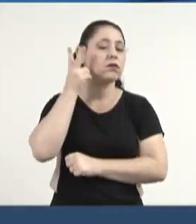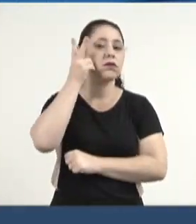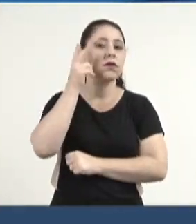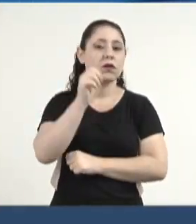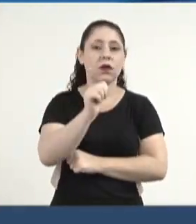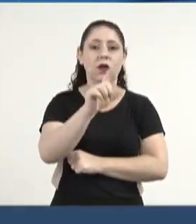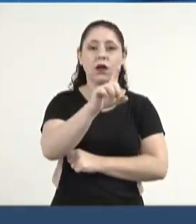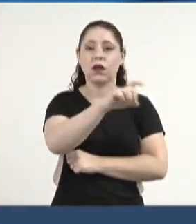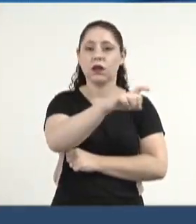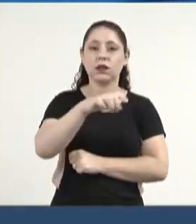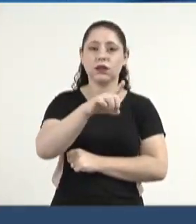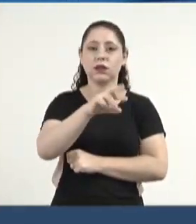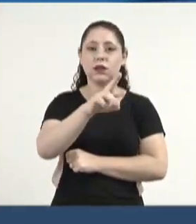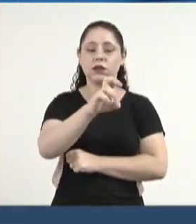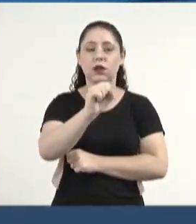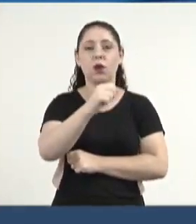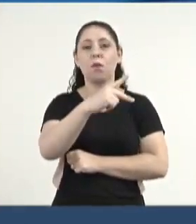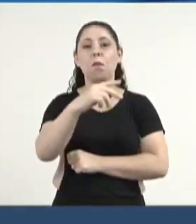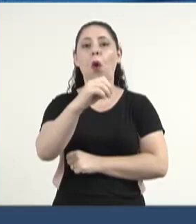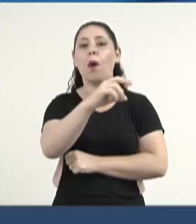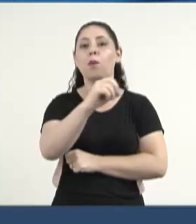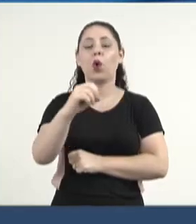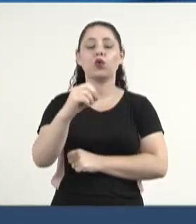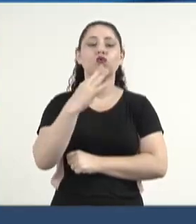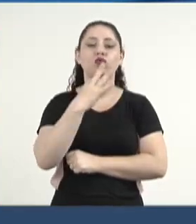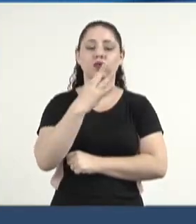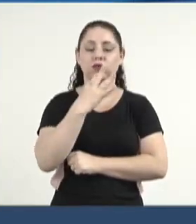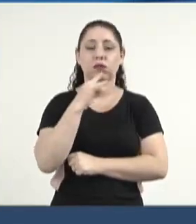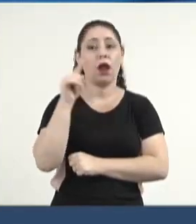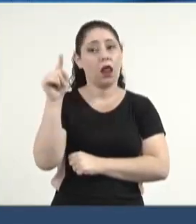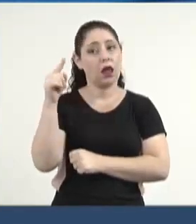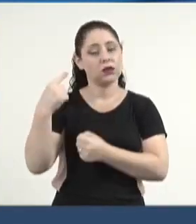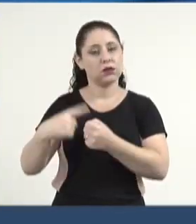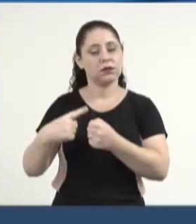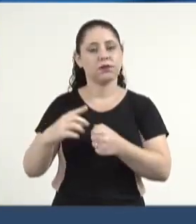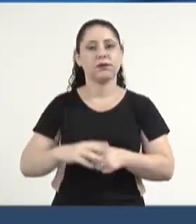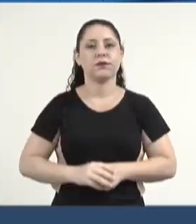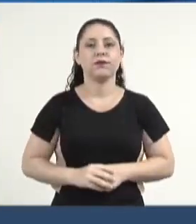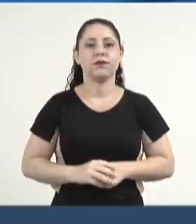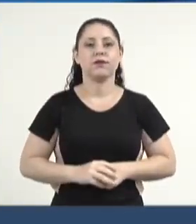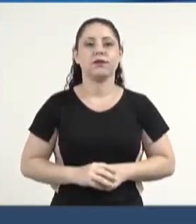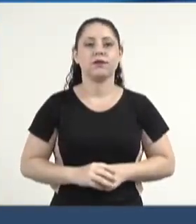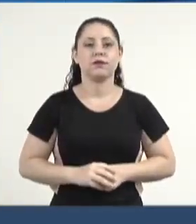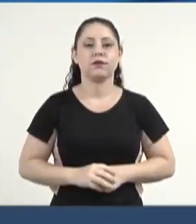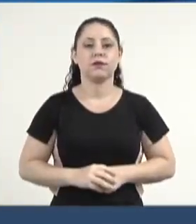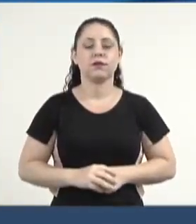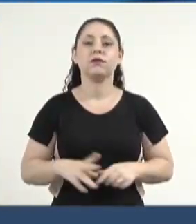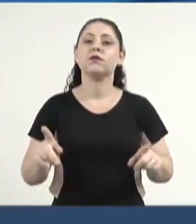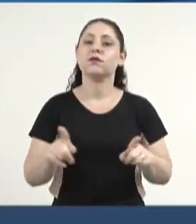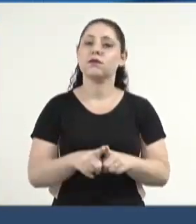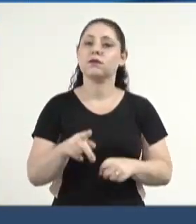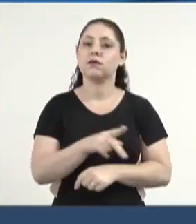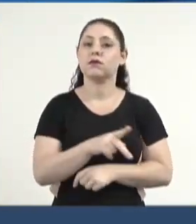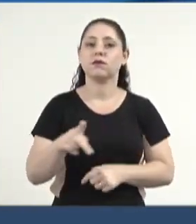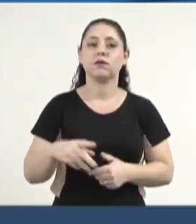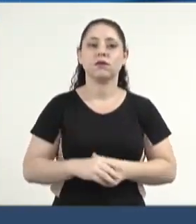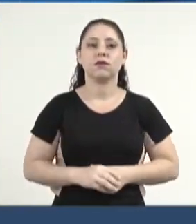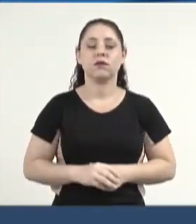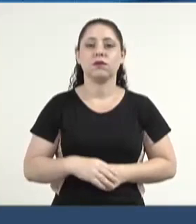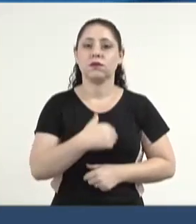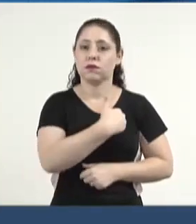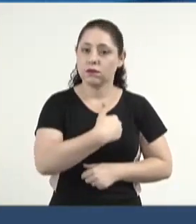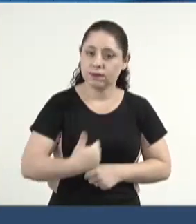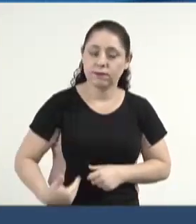Alexander da Silva Pimenta, o Popó, naquele município. Também, senhor presidente, para o nosso